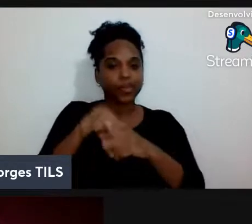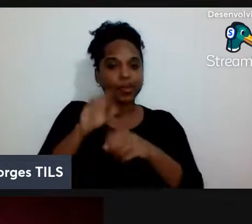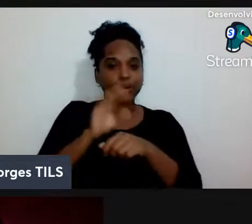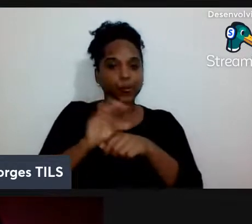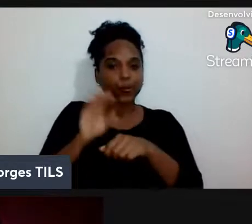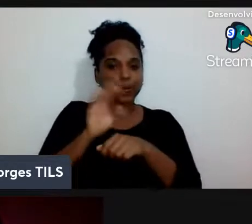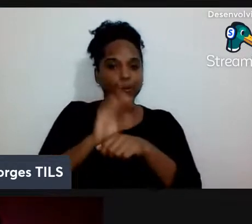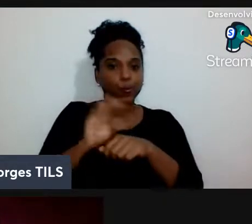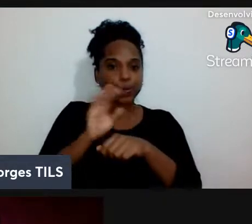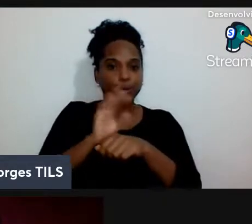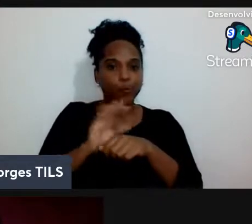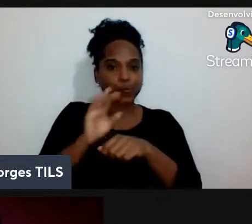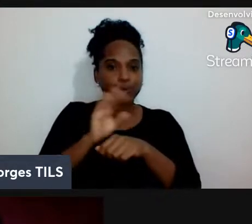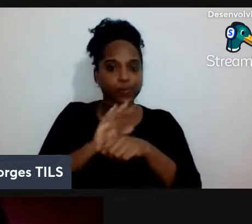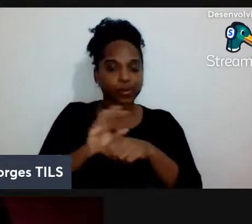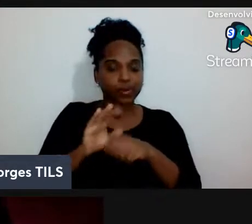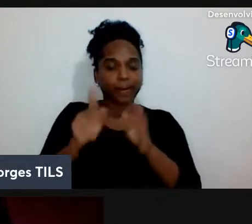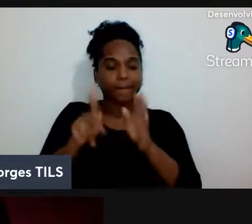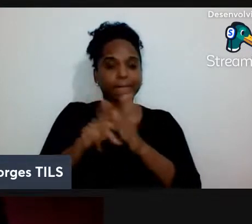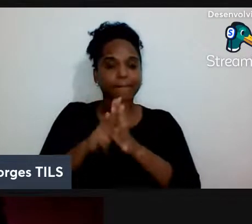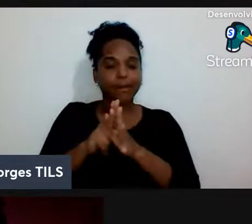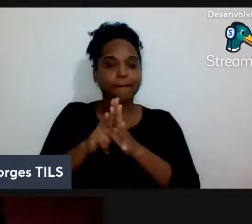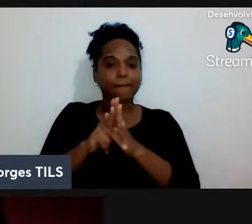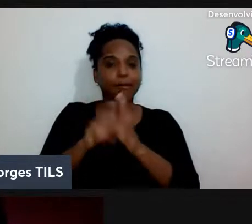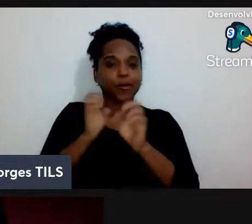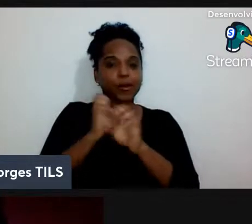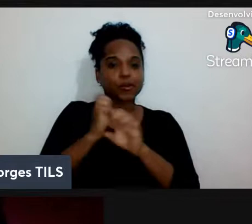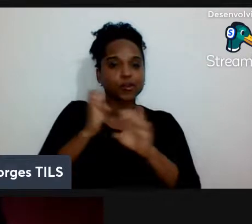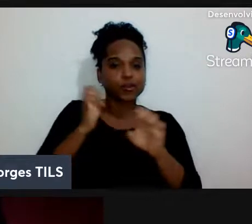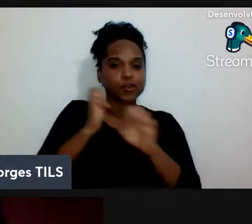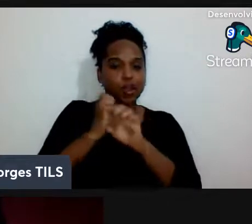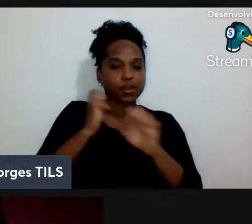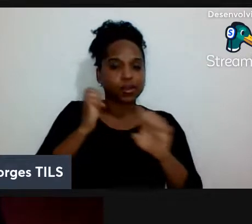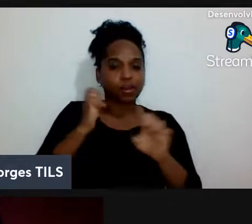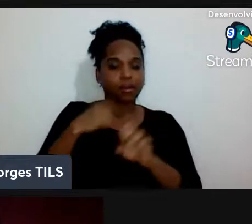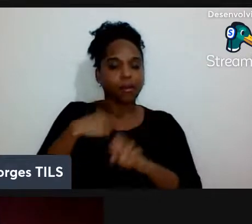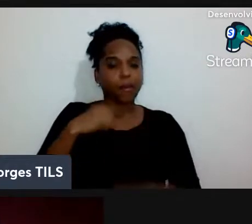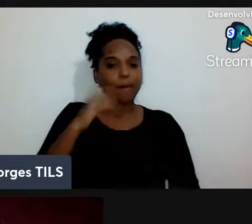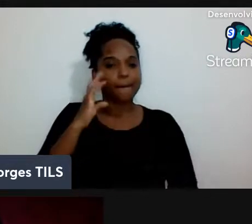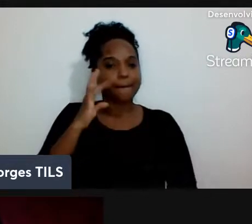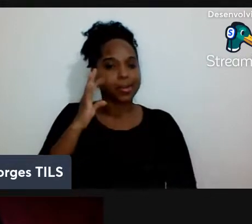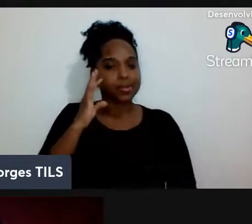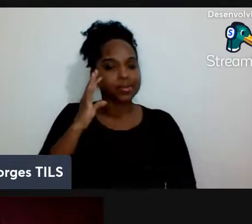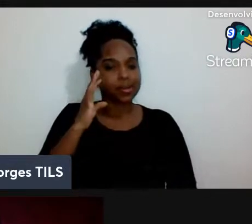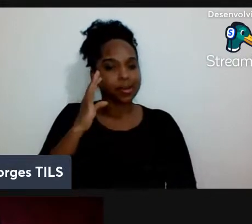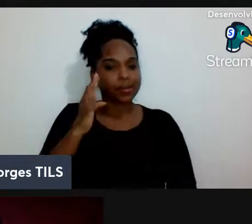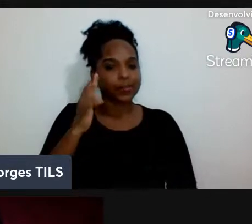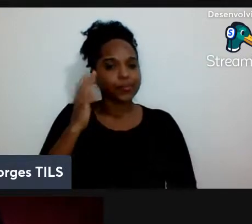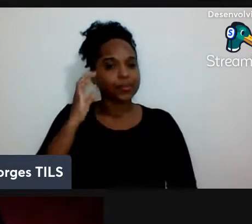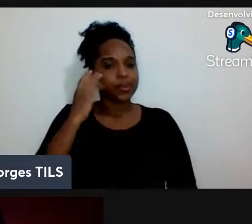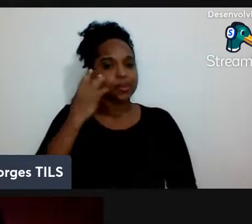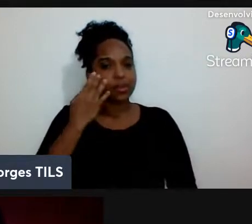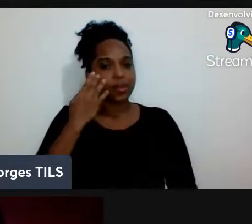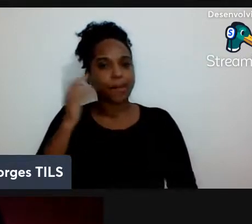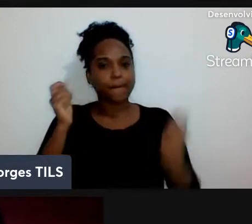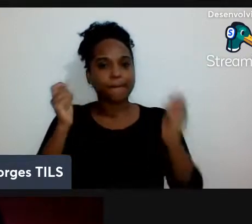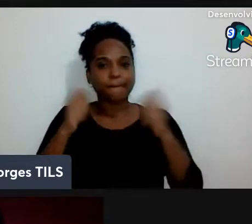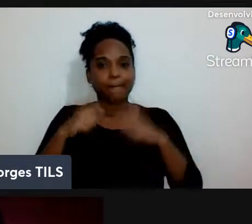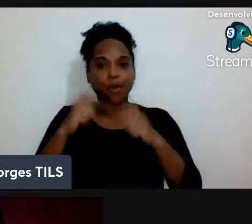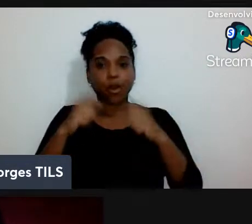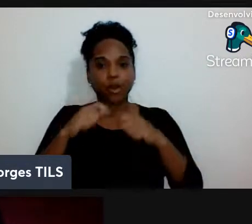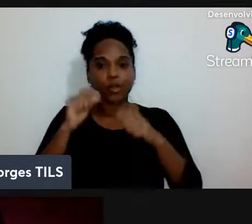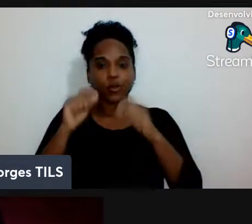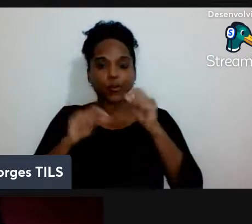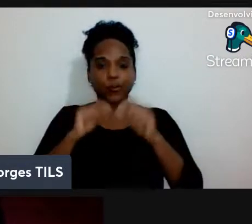de engenharia e eu fiquei pensando poxa a gente pode tá correndo risco de tá formando engenheiros